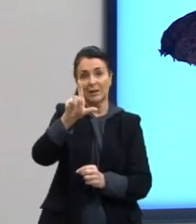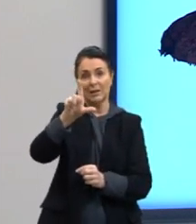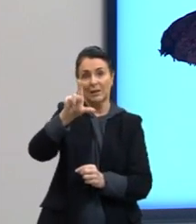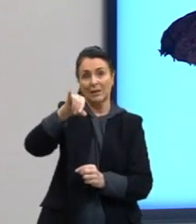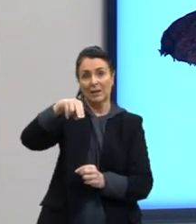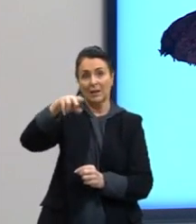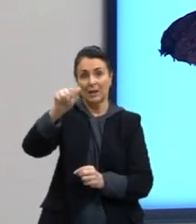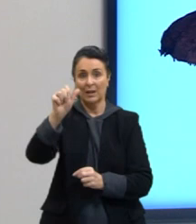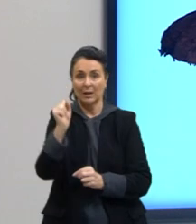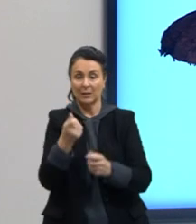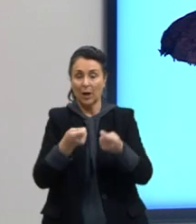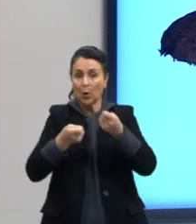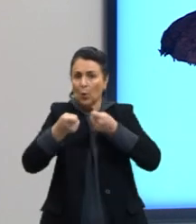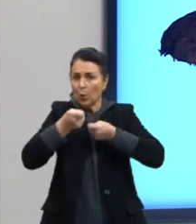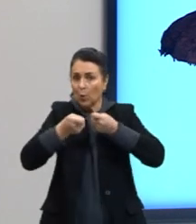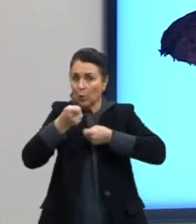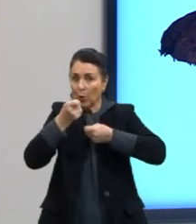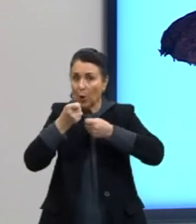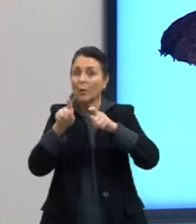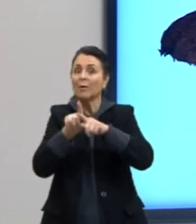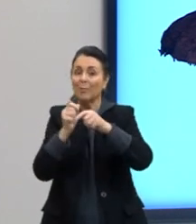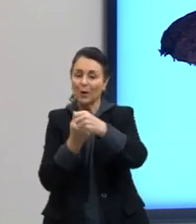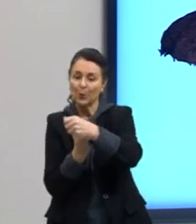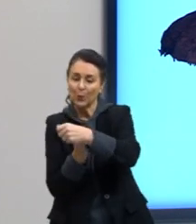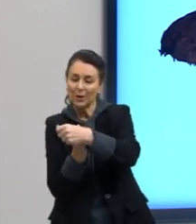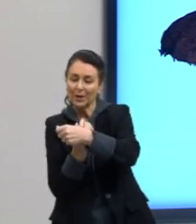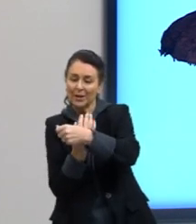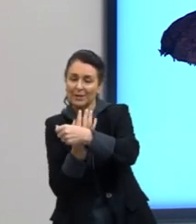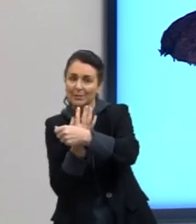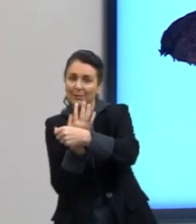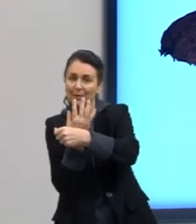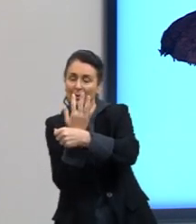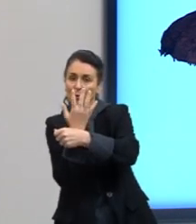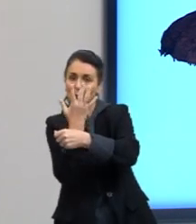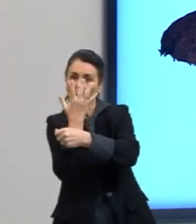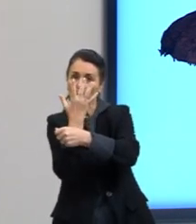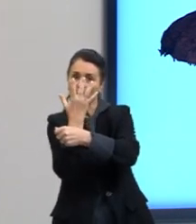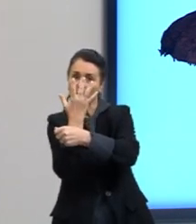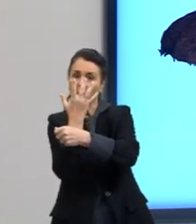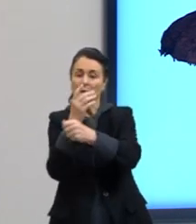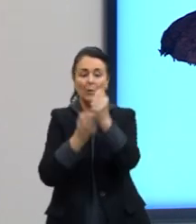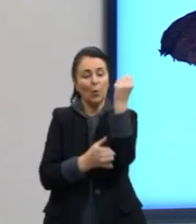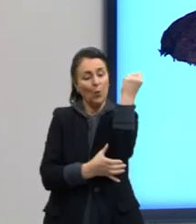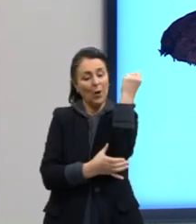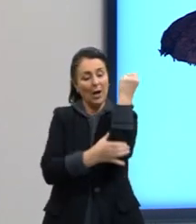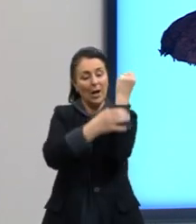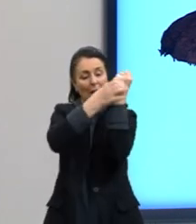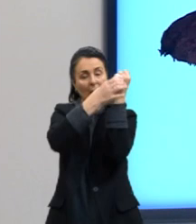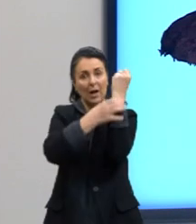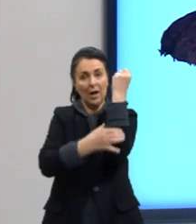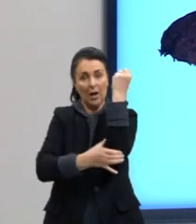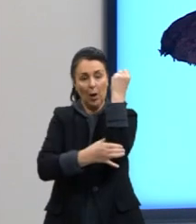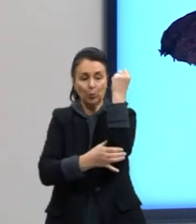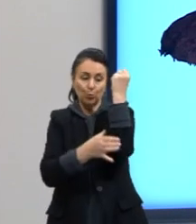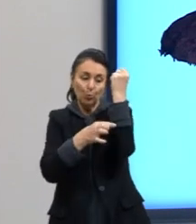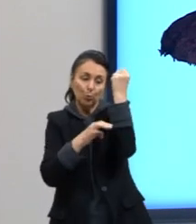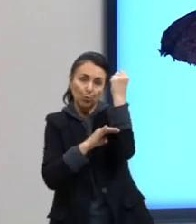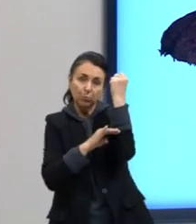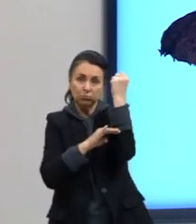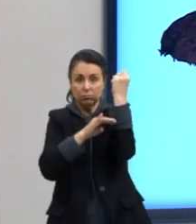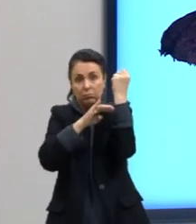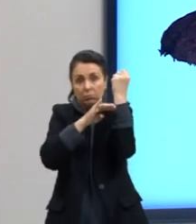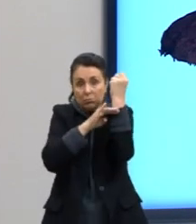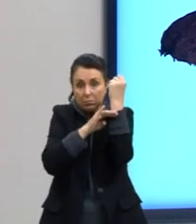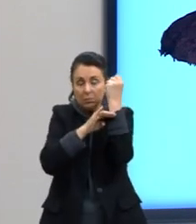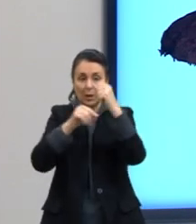diversos aspectos do crescimento, como alongamento do caule, germinação de sementes